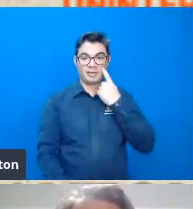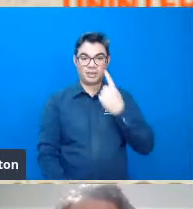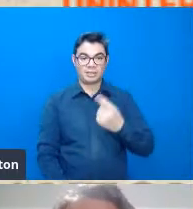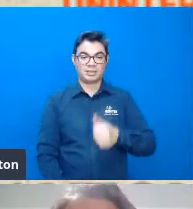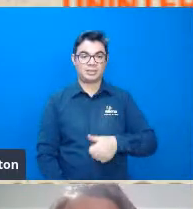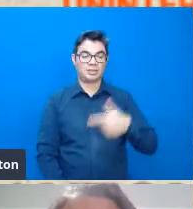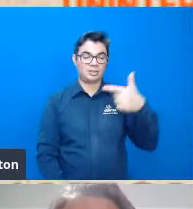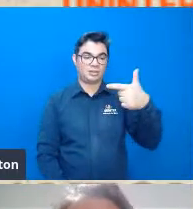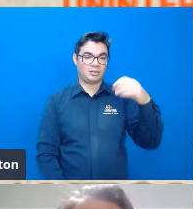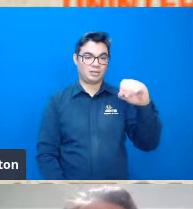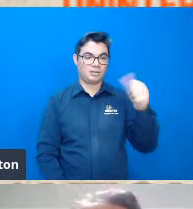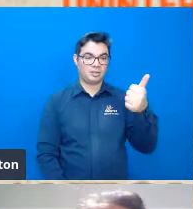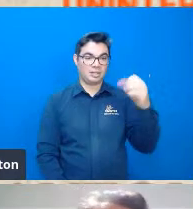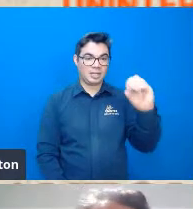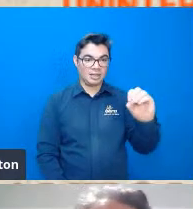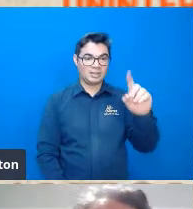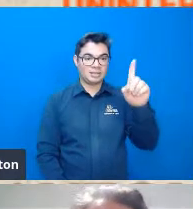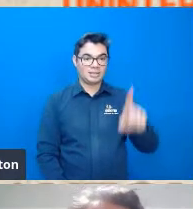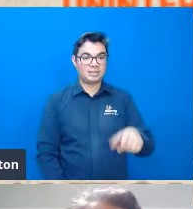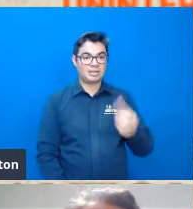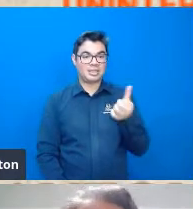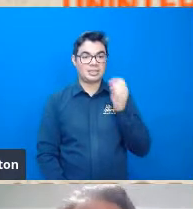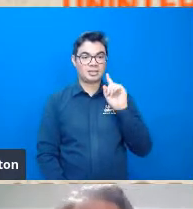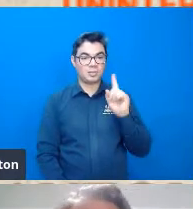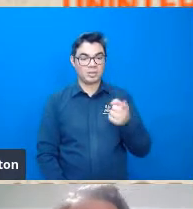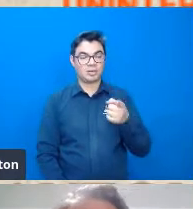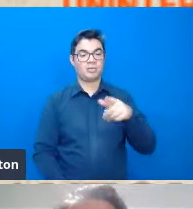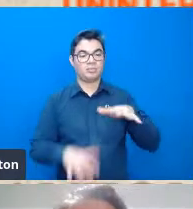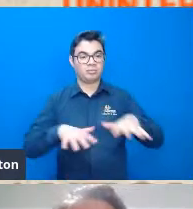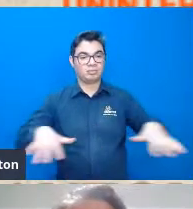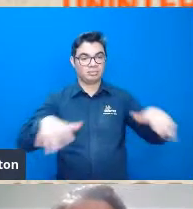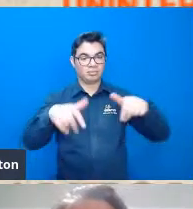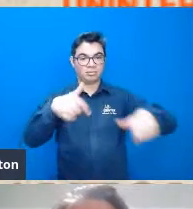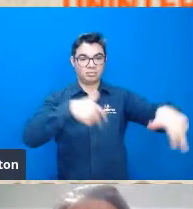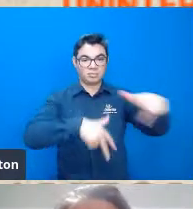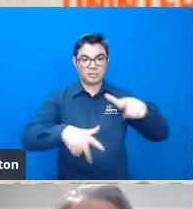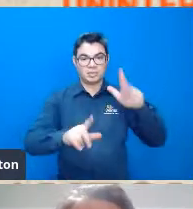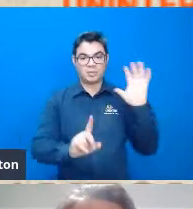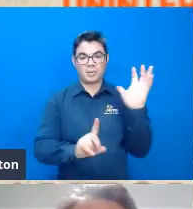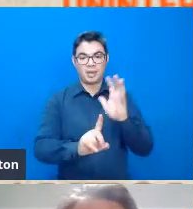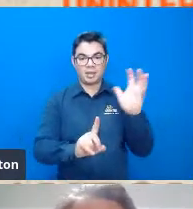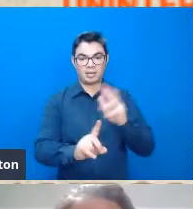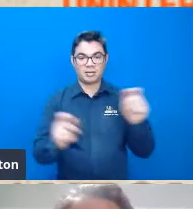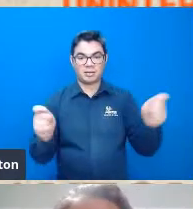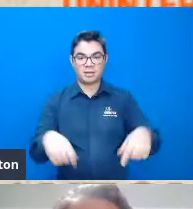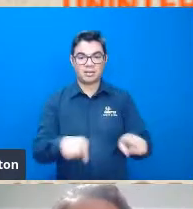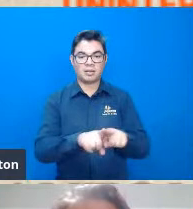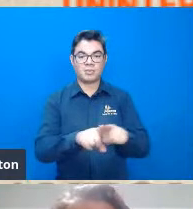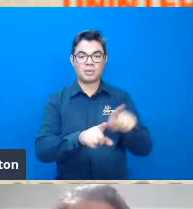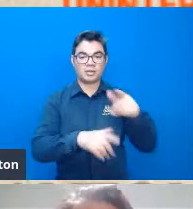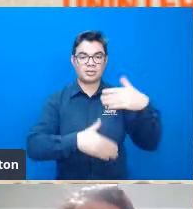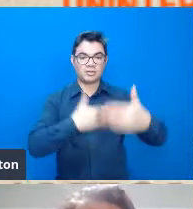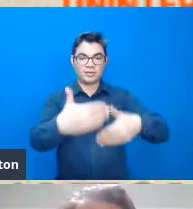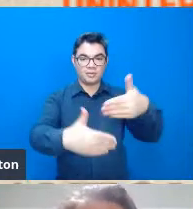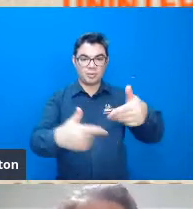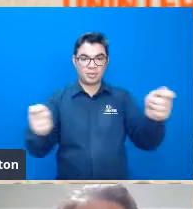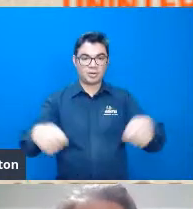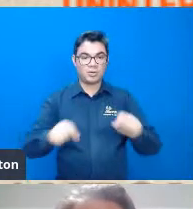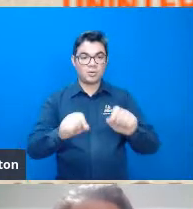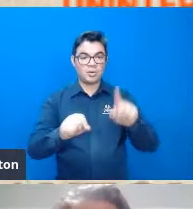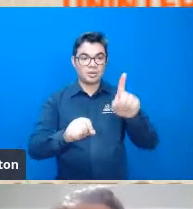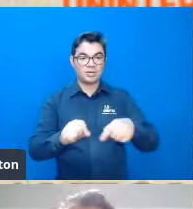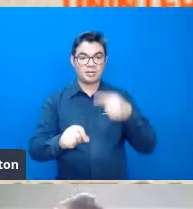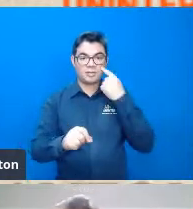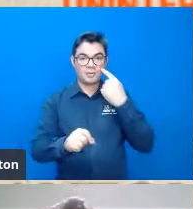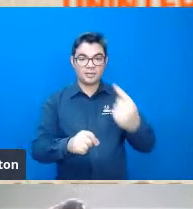de 6 mil habitantes, uma cidade muito pequena, e que também teve um certo impacto no desenvolvimento dele, como a vê no